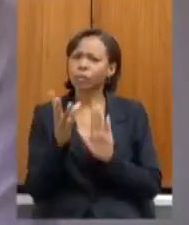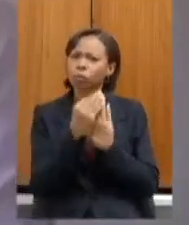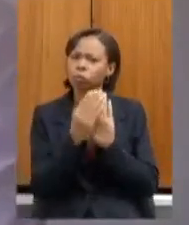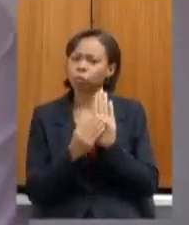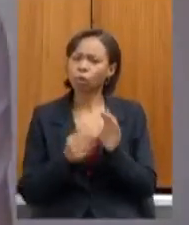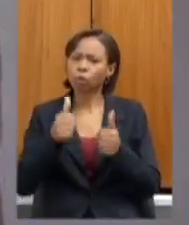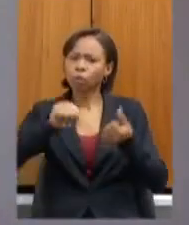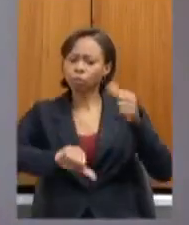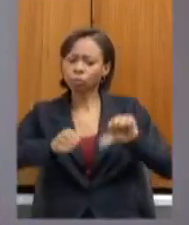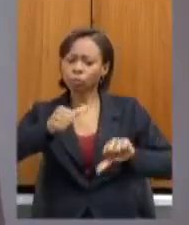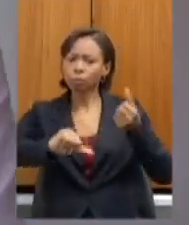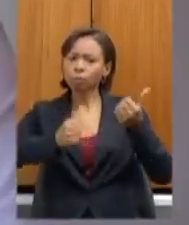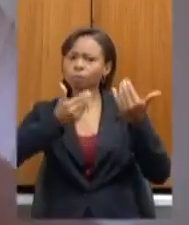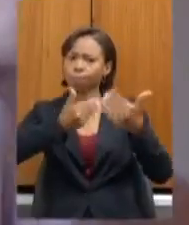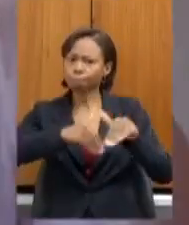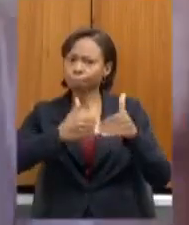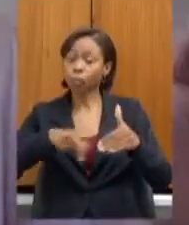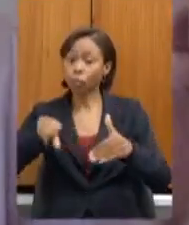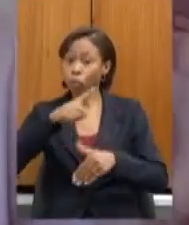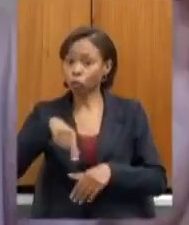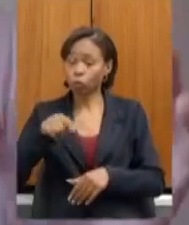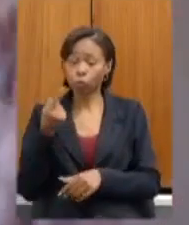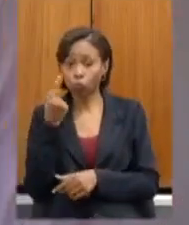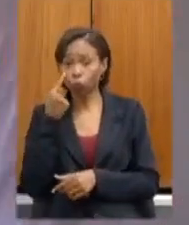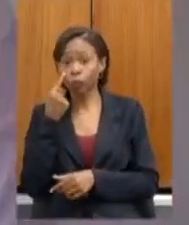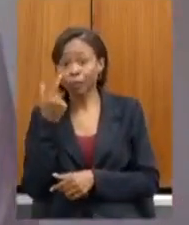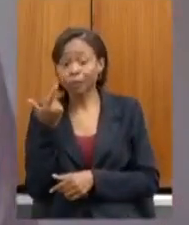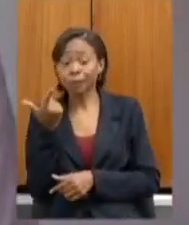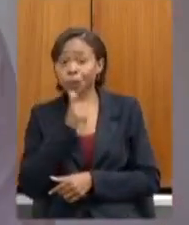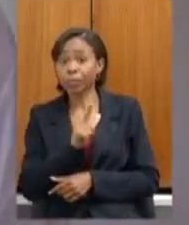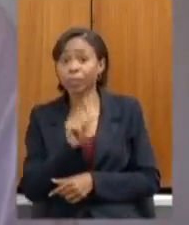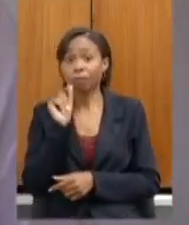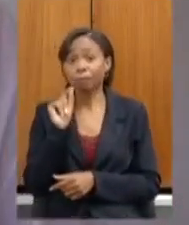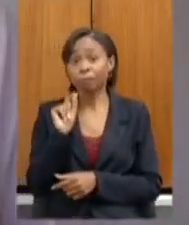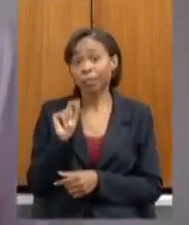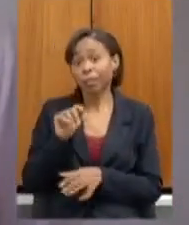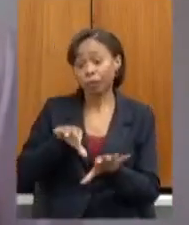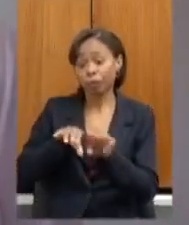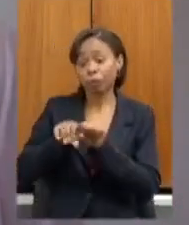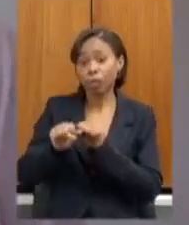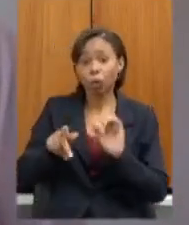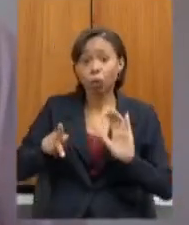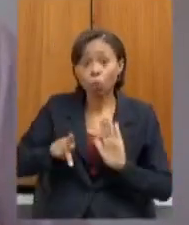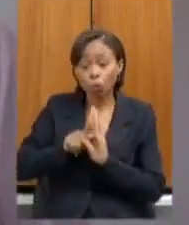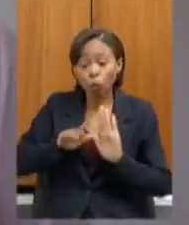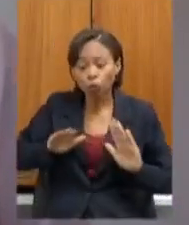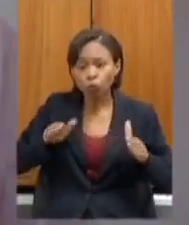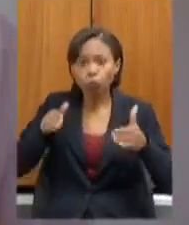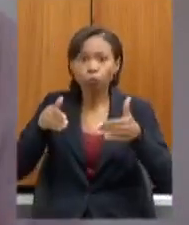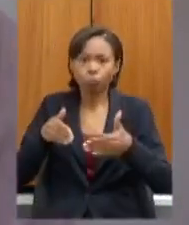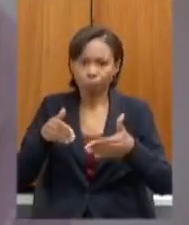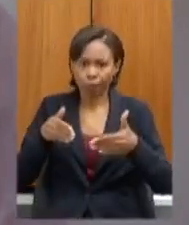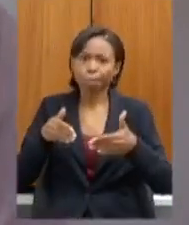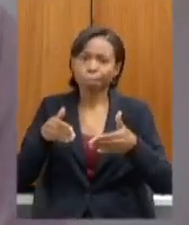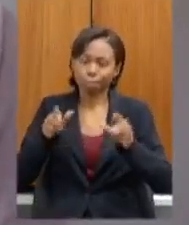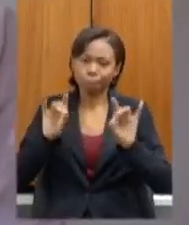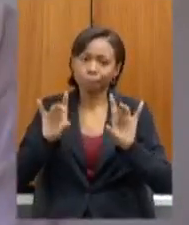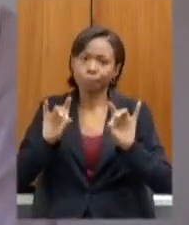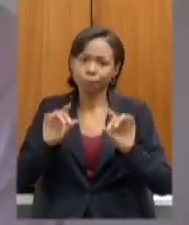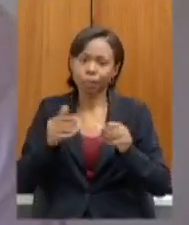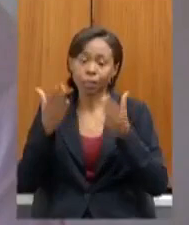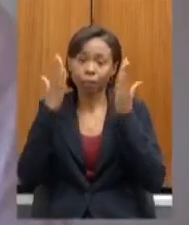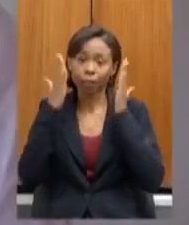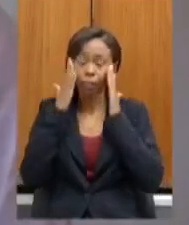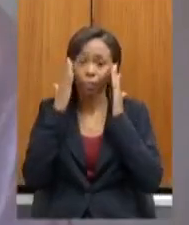avaliação diagnóstica que foi verificada a gente consegue fazer a formação direcionada também para aquele ponto a gente consegue saber